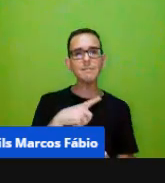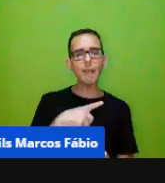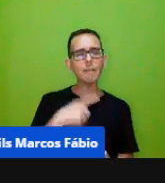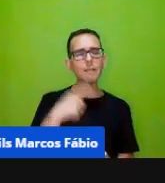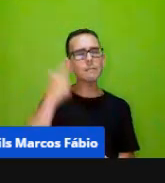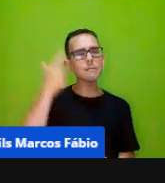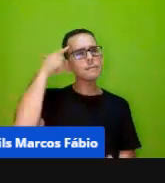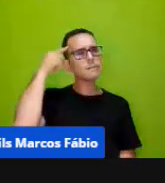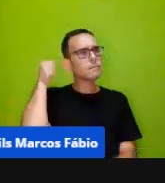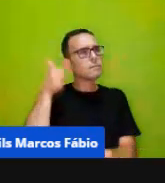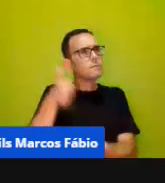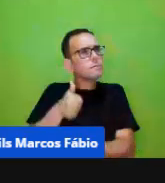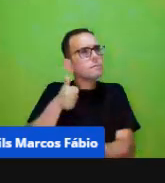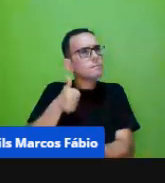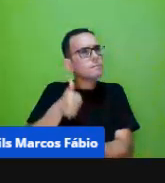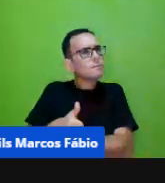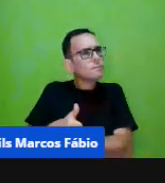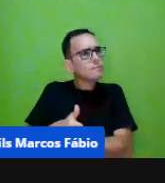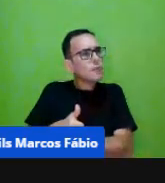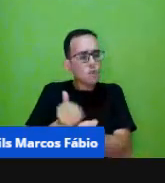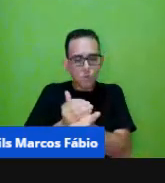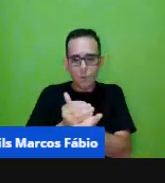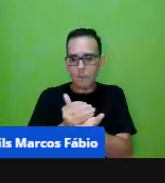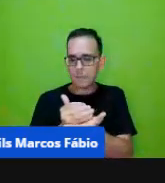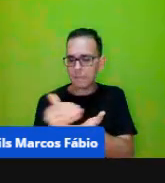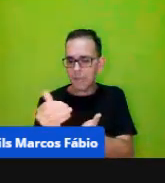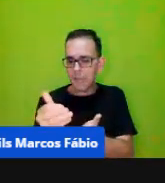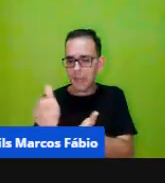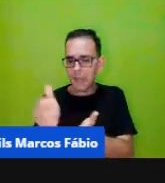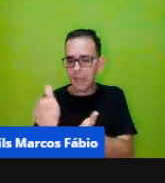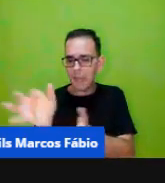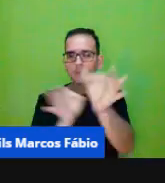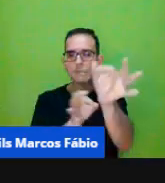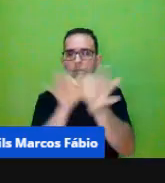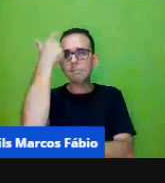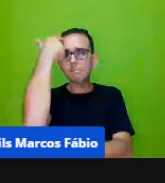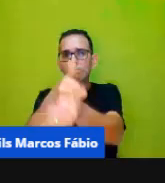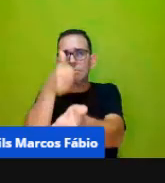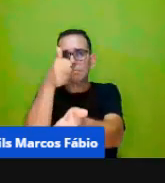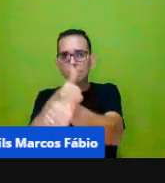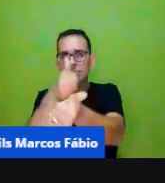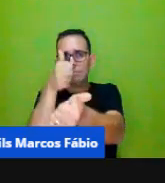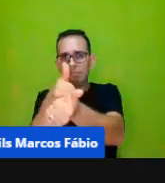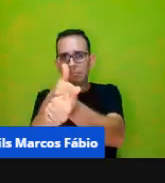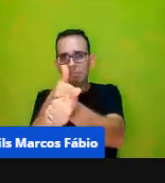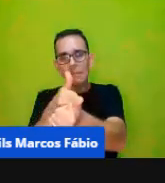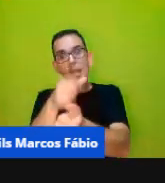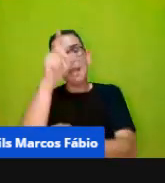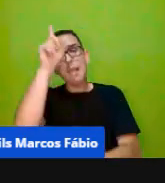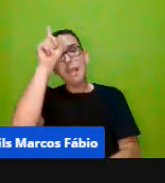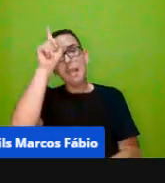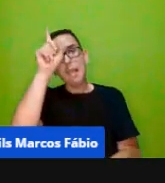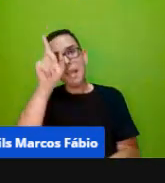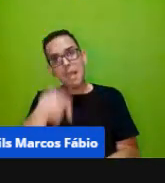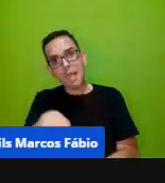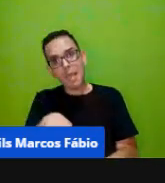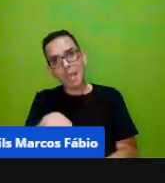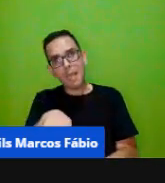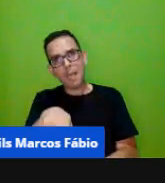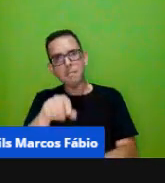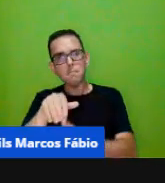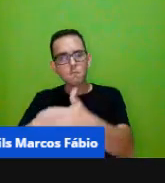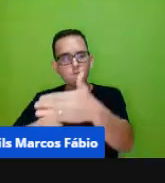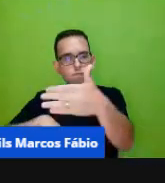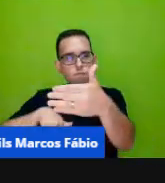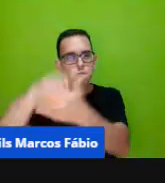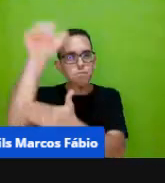lógico de eu começar a trabalhar o raciocínio certo isso é uma é um pontapé inicial para a gente